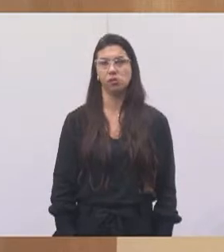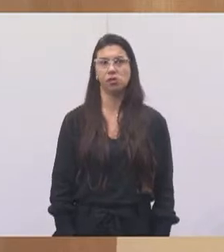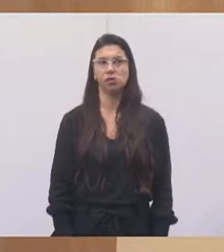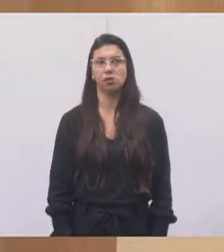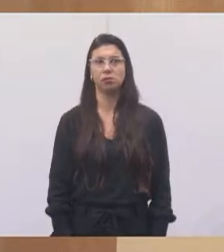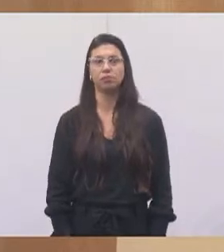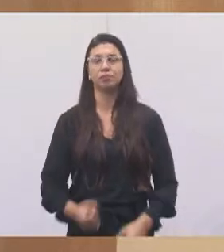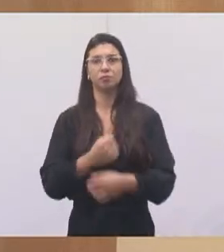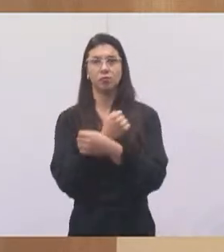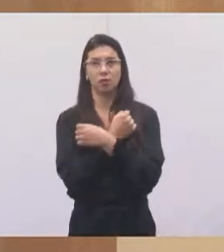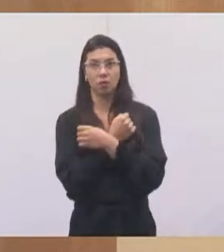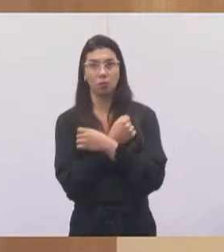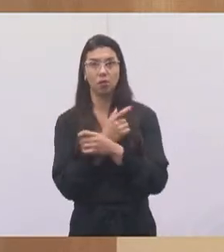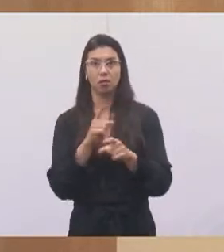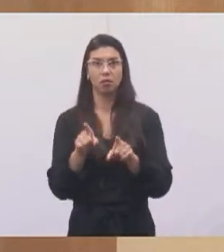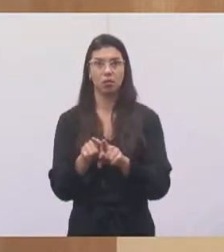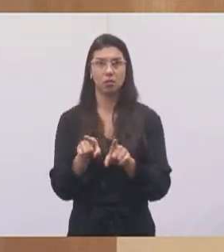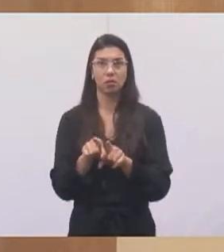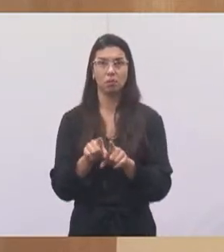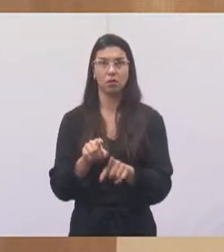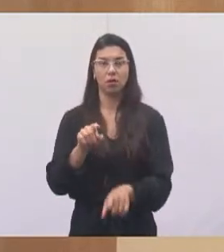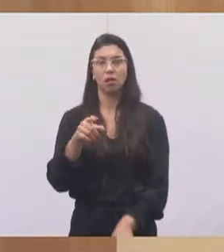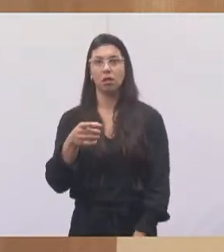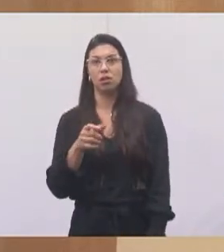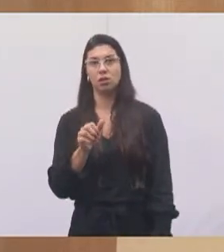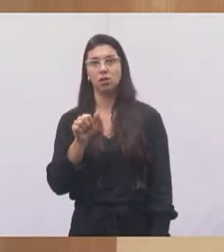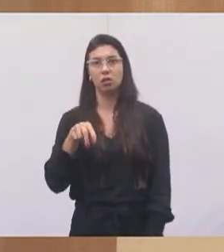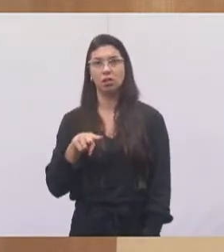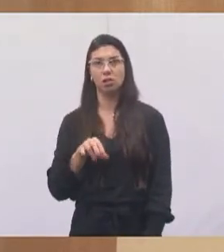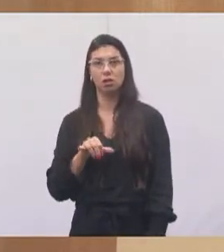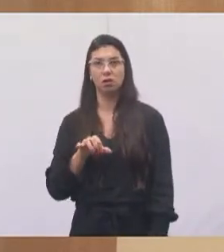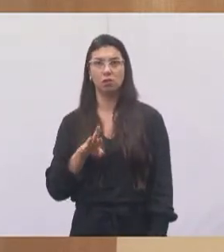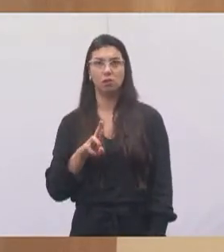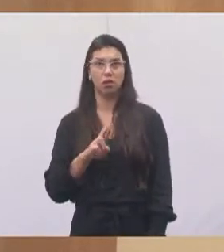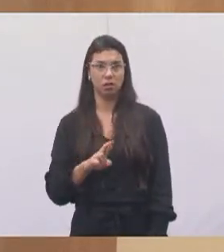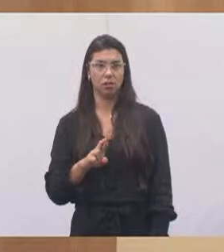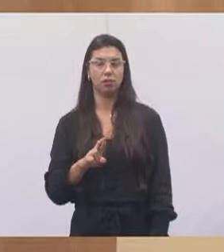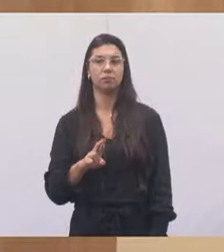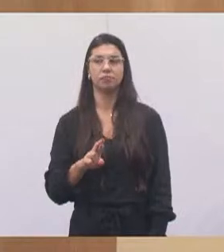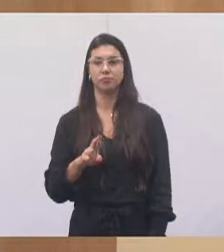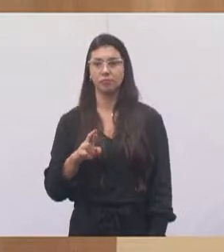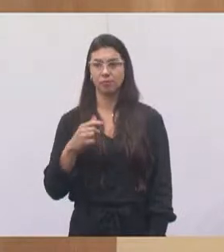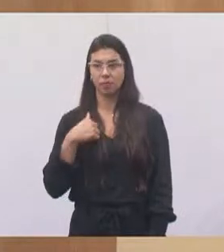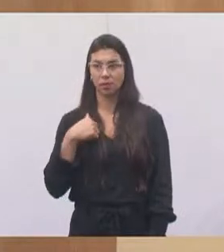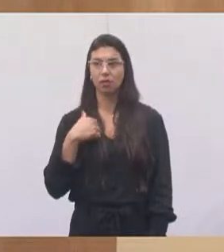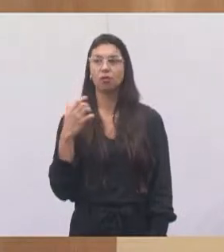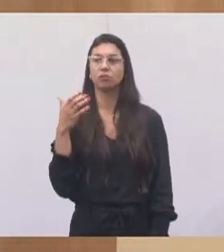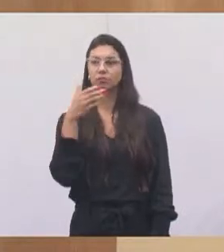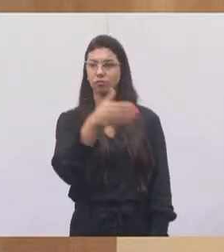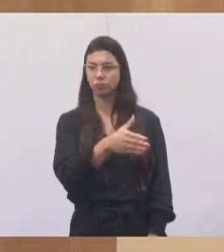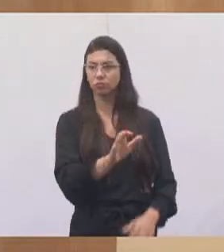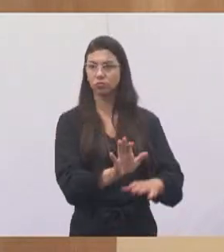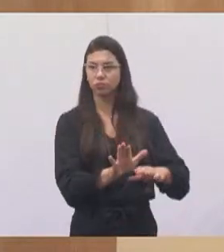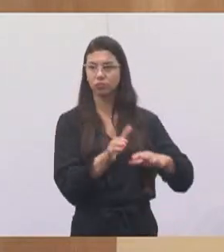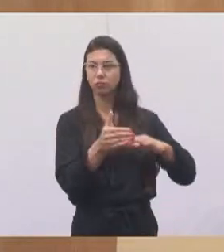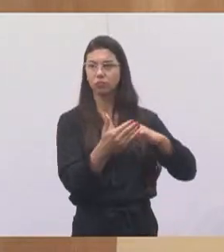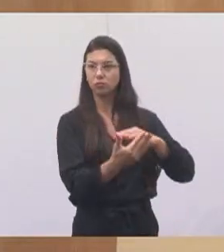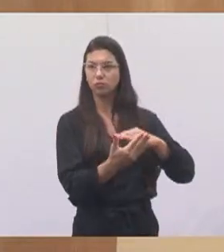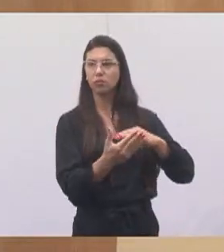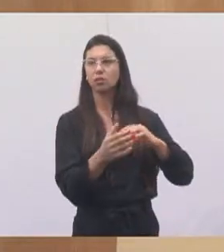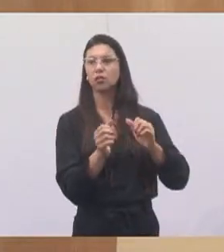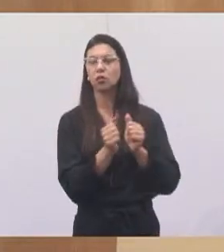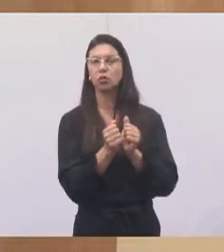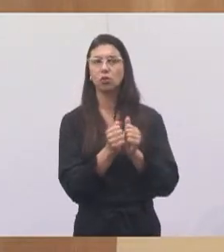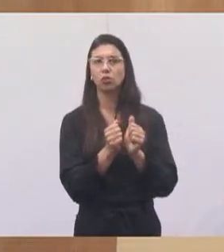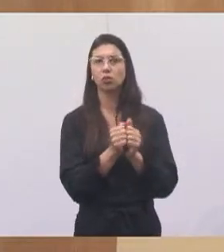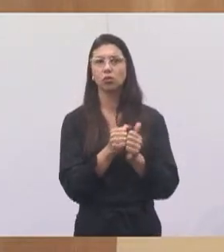mandar um abraço também para o Xavier lá do bairro dos Remédios, estive lá essa semana com o nosso amigo Xavier do